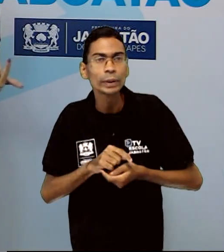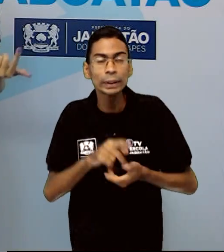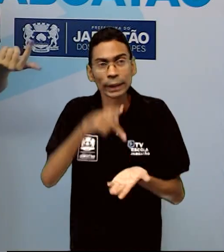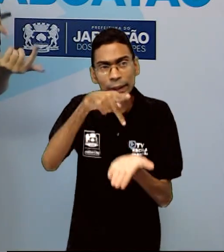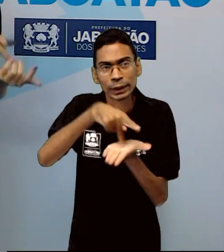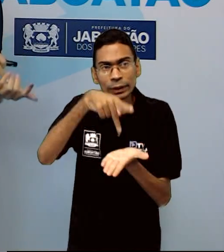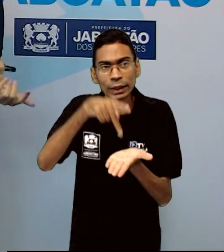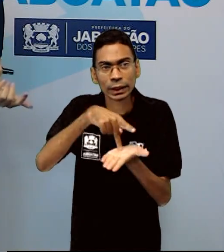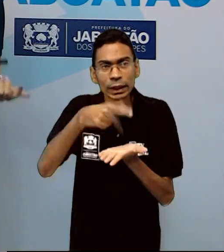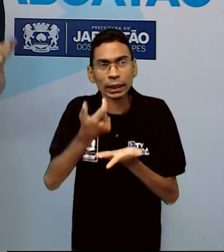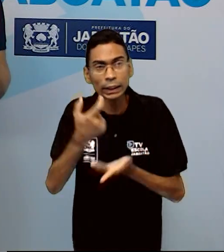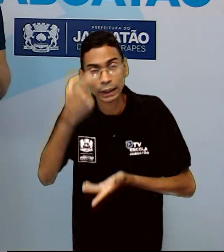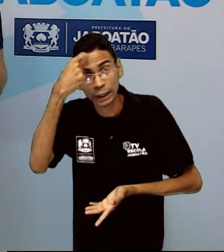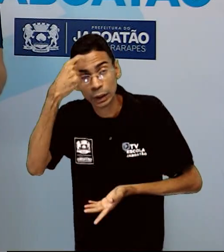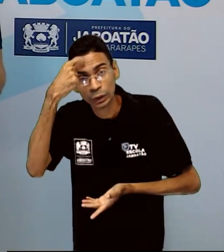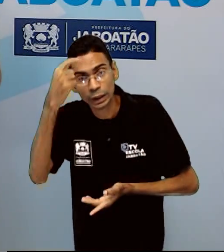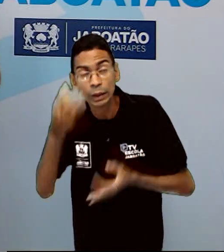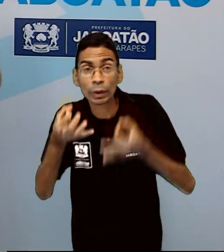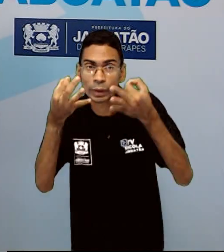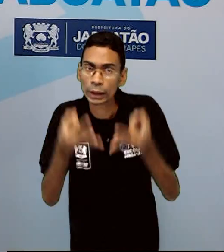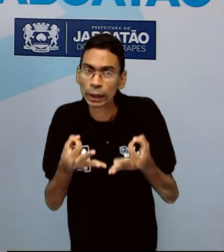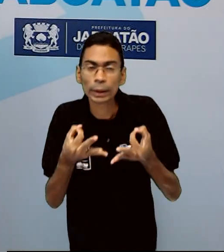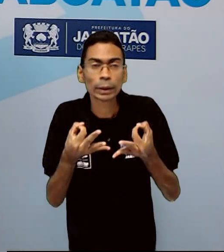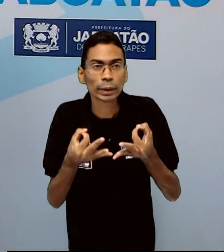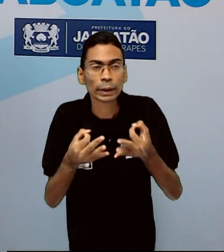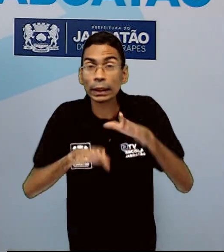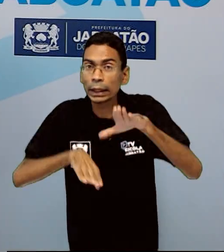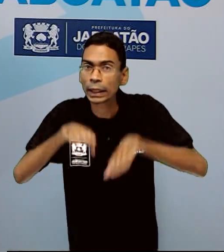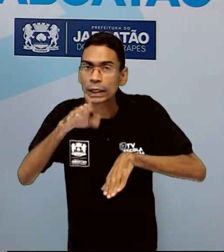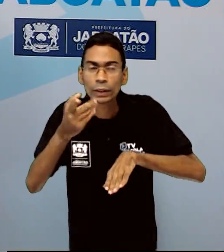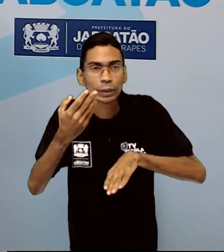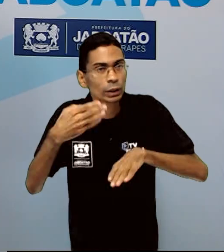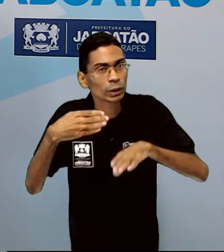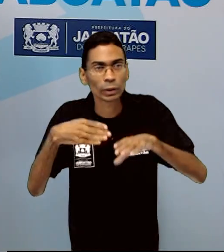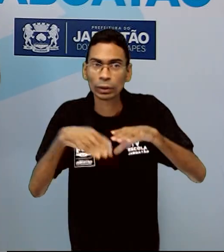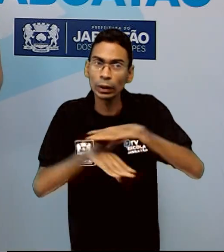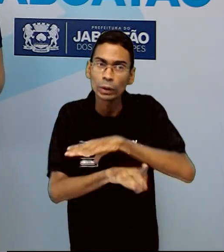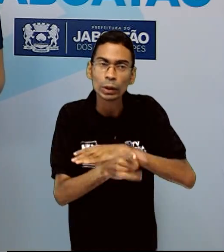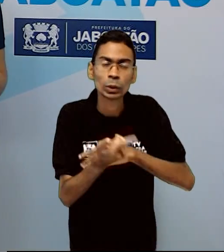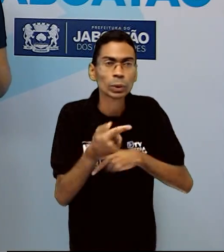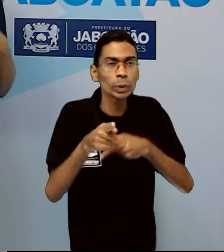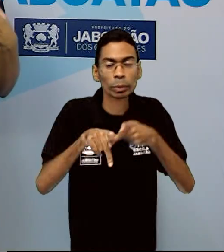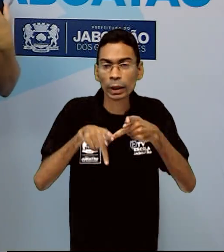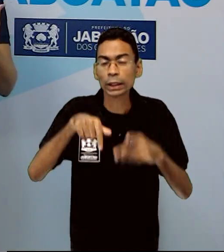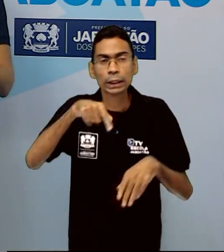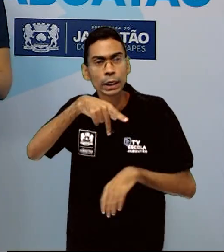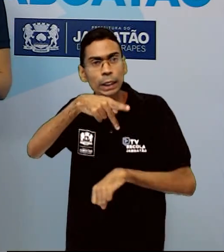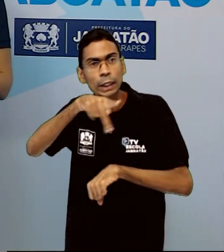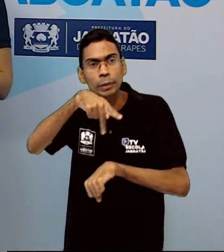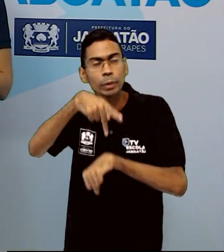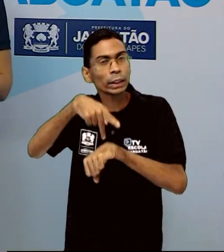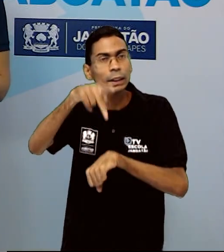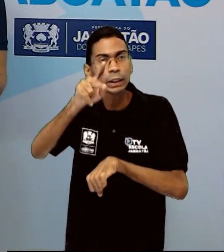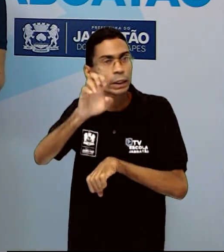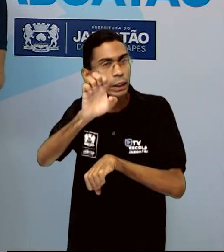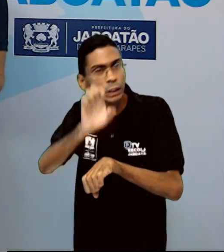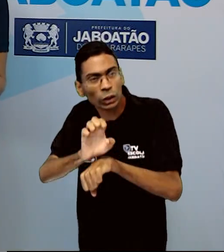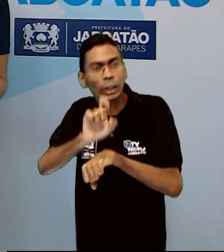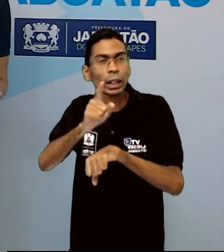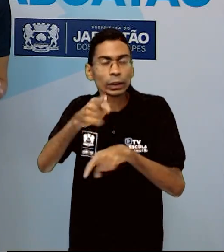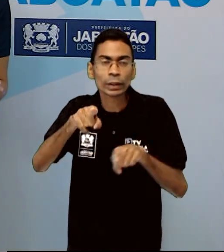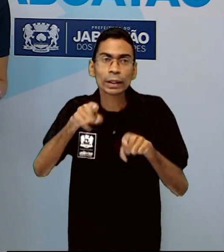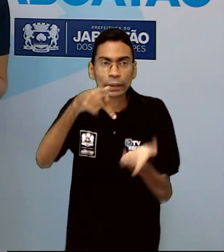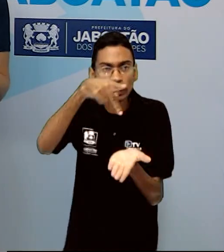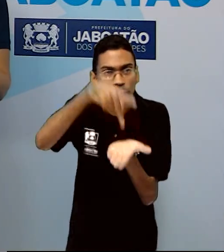fazer o que é certo, vai lhe orientar a fazer o que é certo. Em sentido absoluto, é o conjunto das obrigações de uma